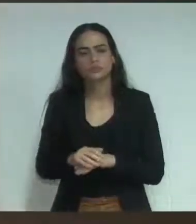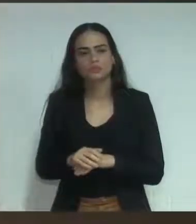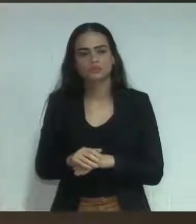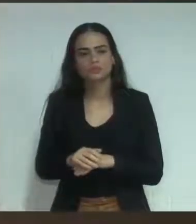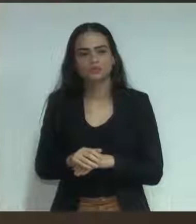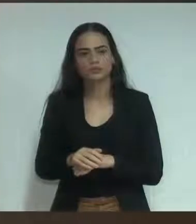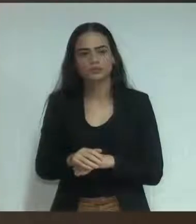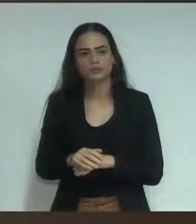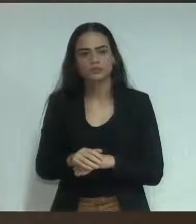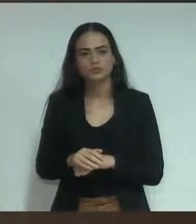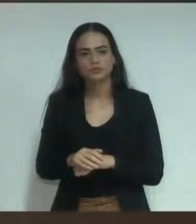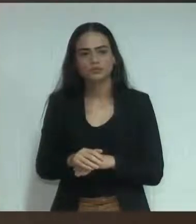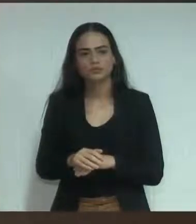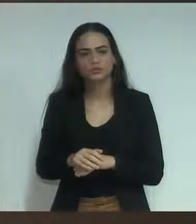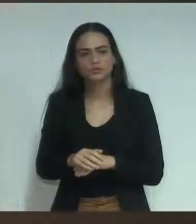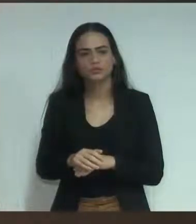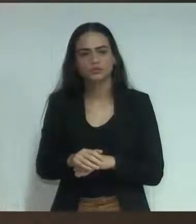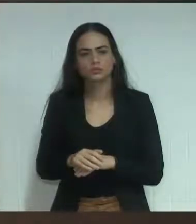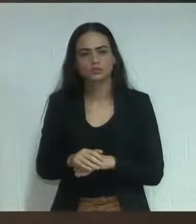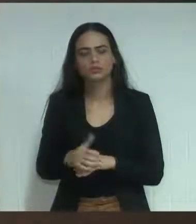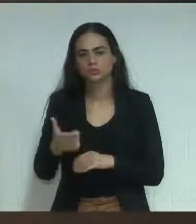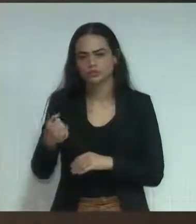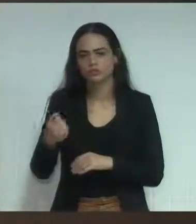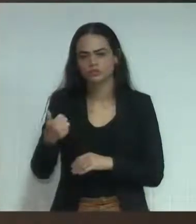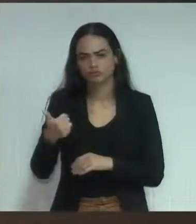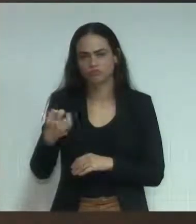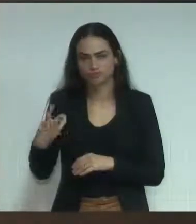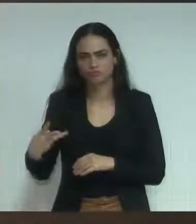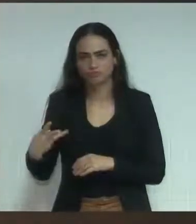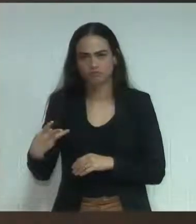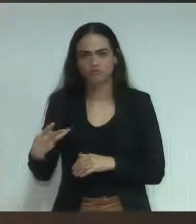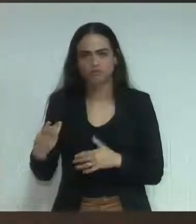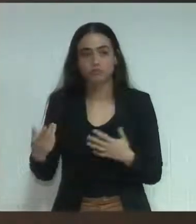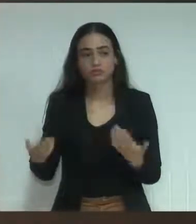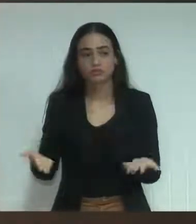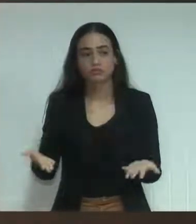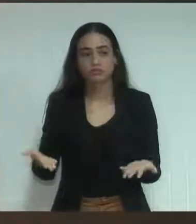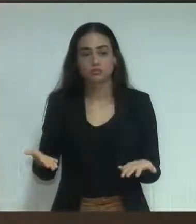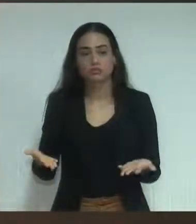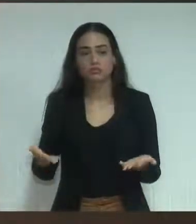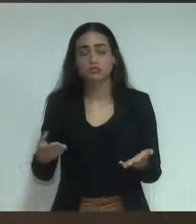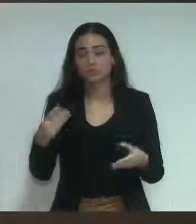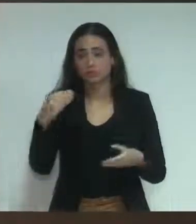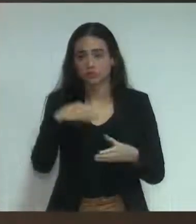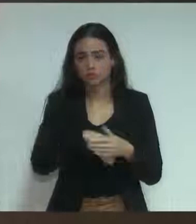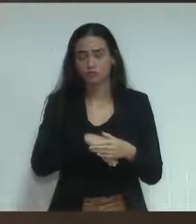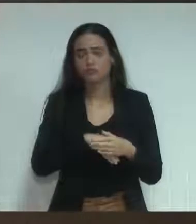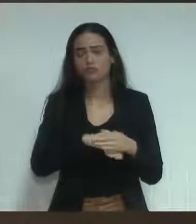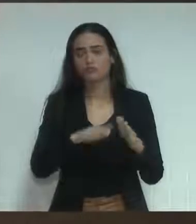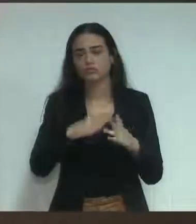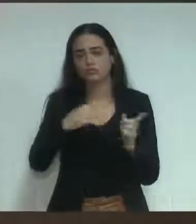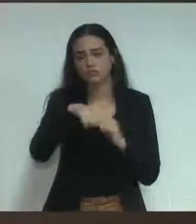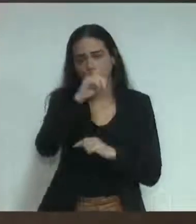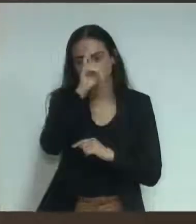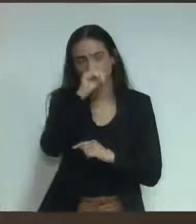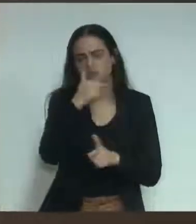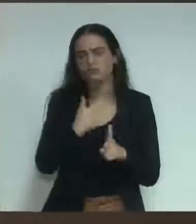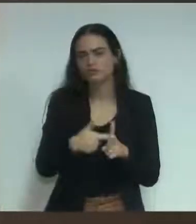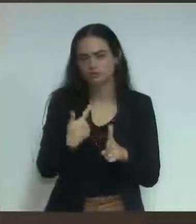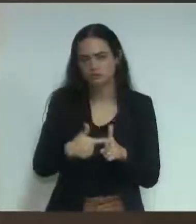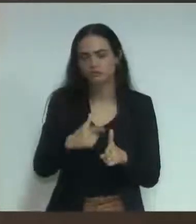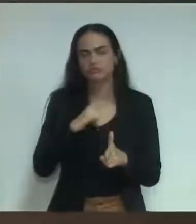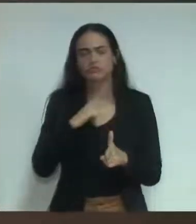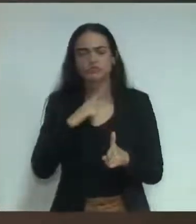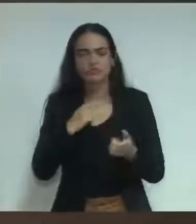por mais que houvesse problemas internos, divergências, problemas